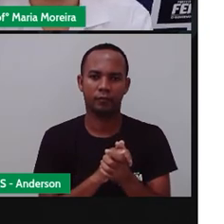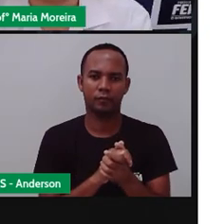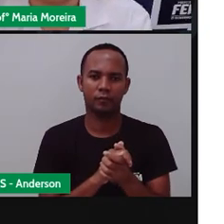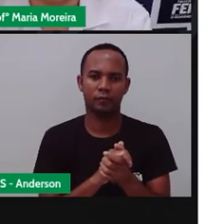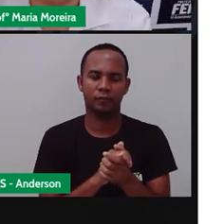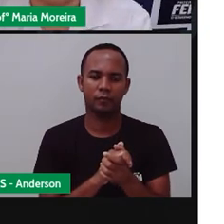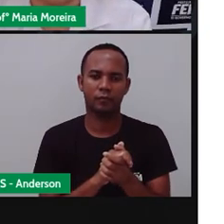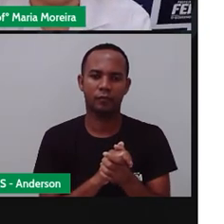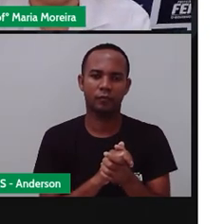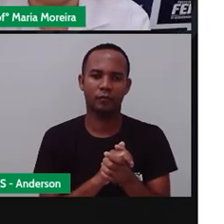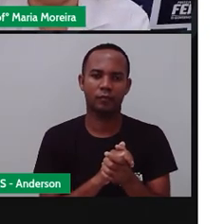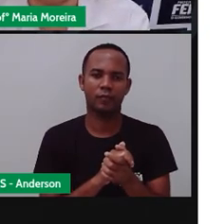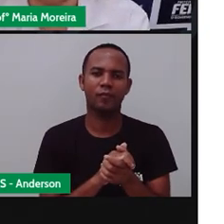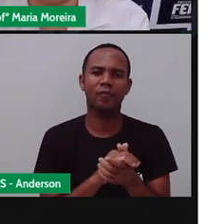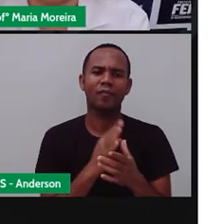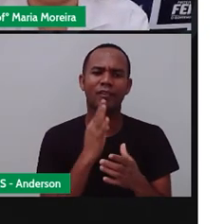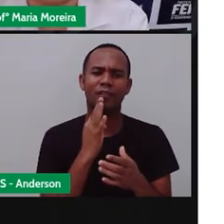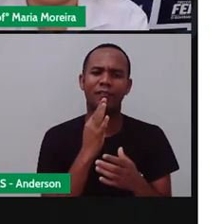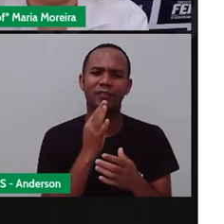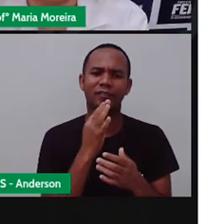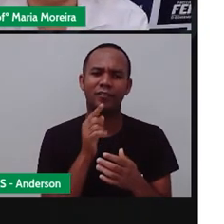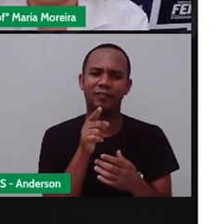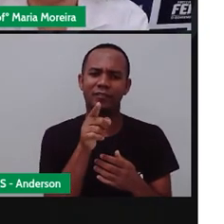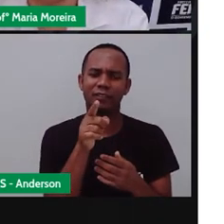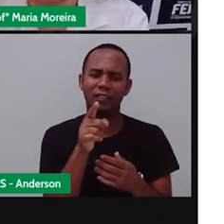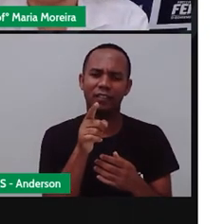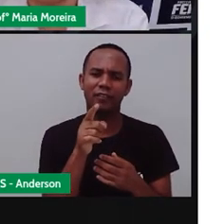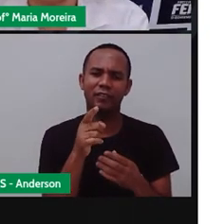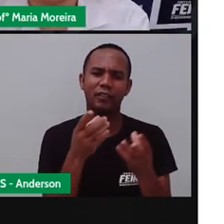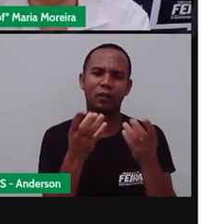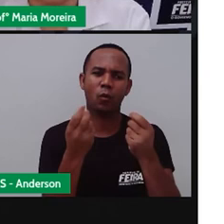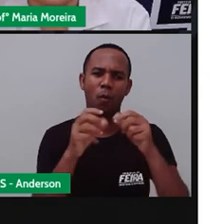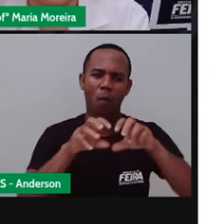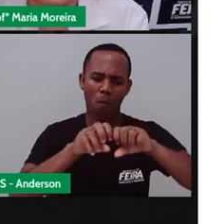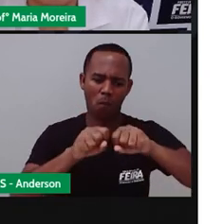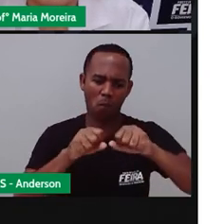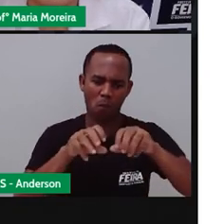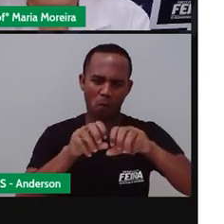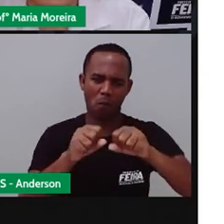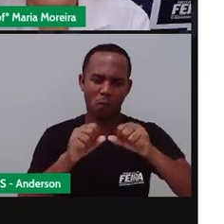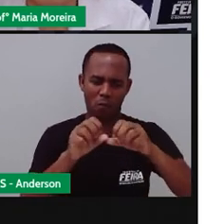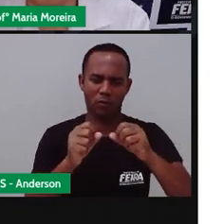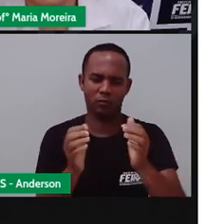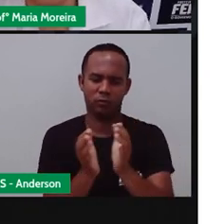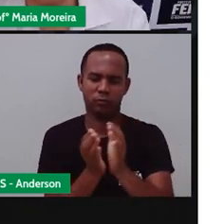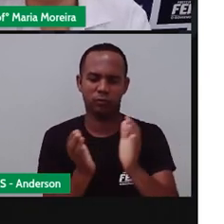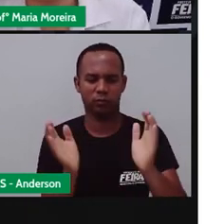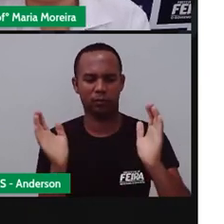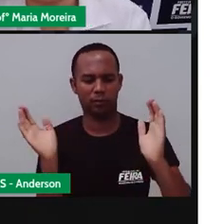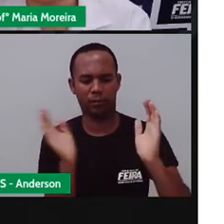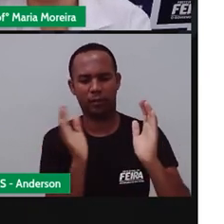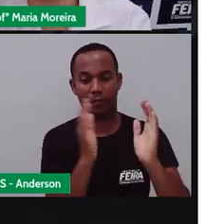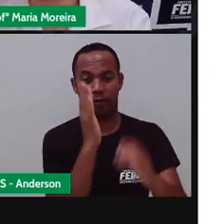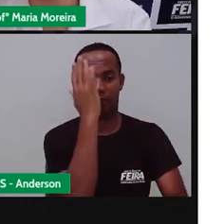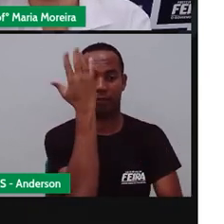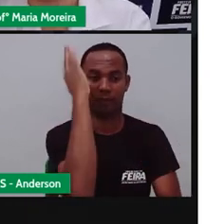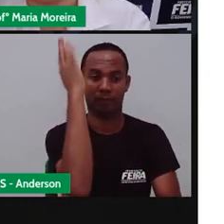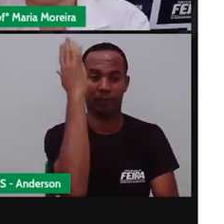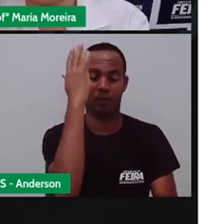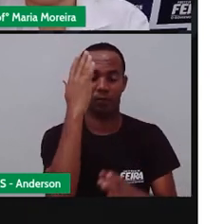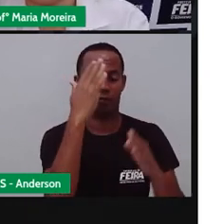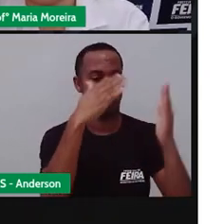pau-a-pique ou, para a gente aqui, casa de taipa, né? Essas moradias são, geralmente, o quê? Muito